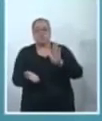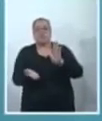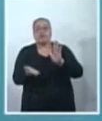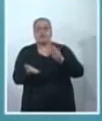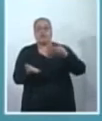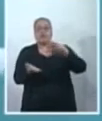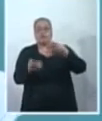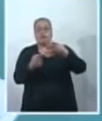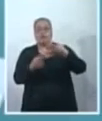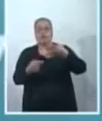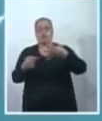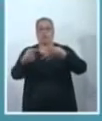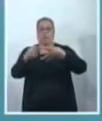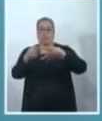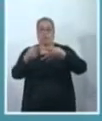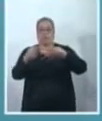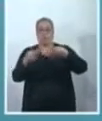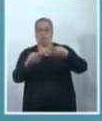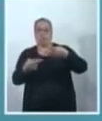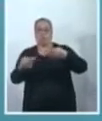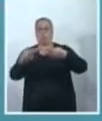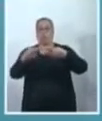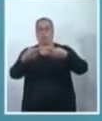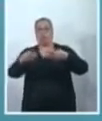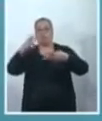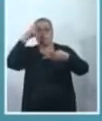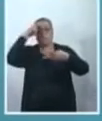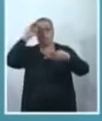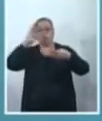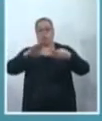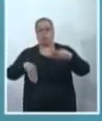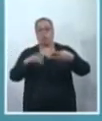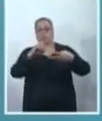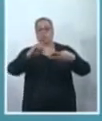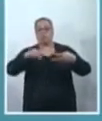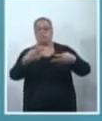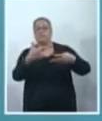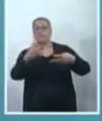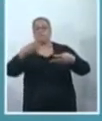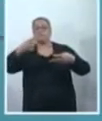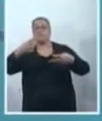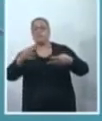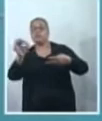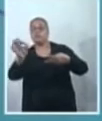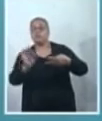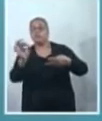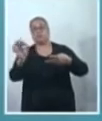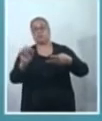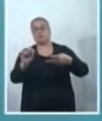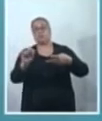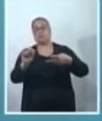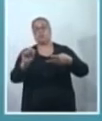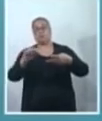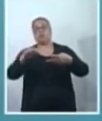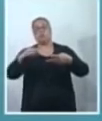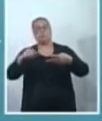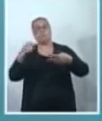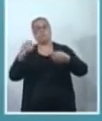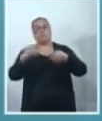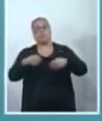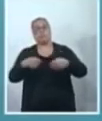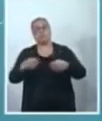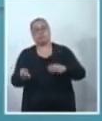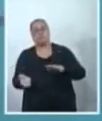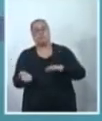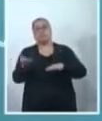a quarta. O recurso da cultura caiu 0,23%, quando deveria, na verdade, ter aumentado pelo menos